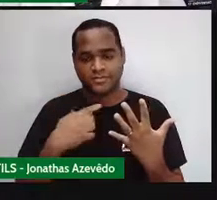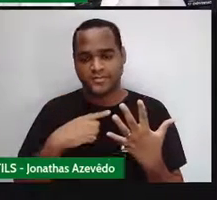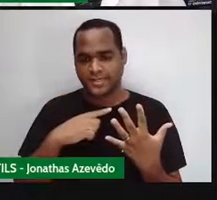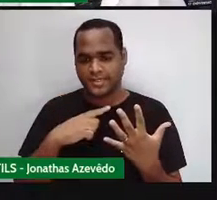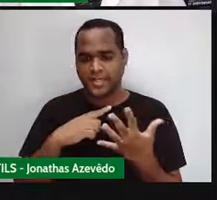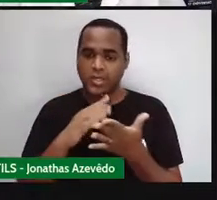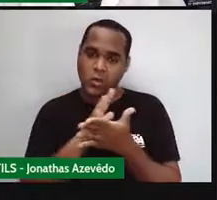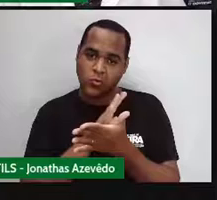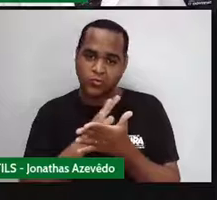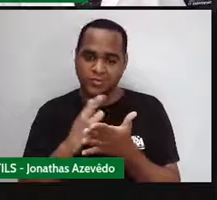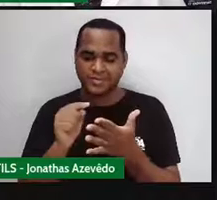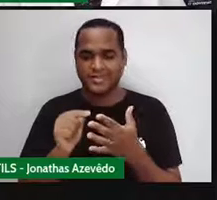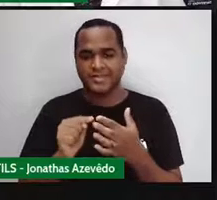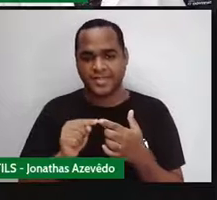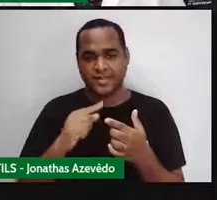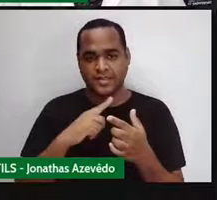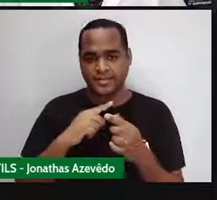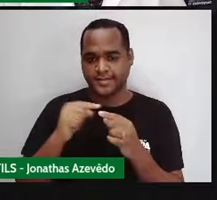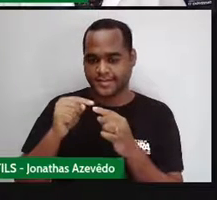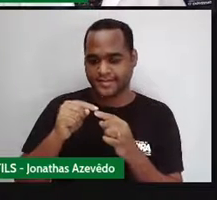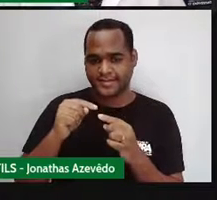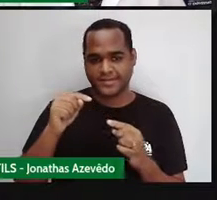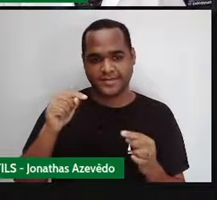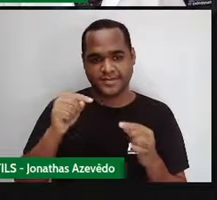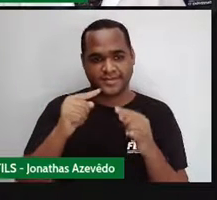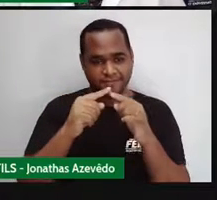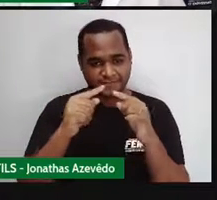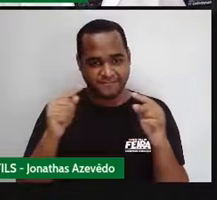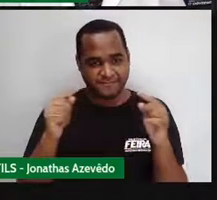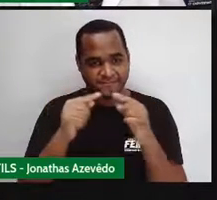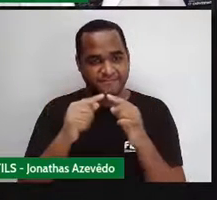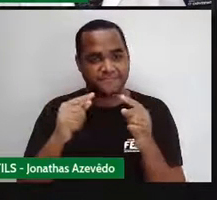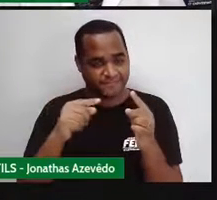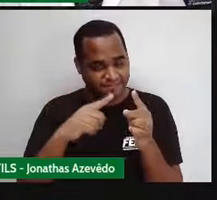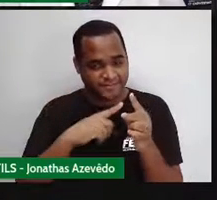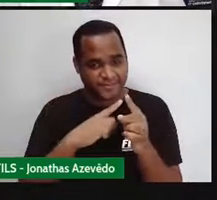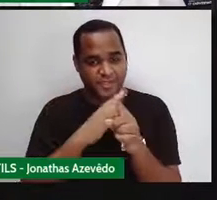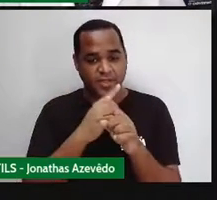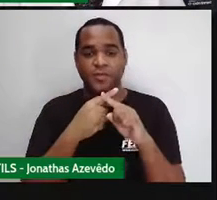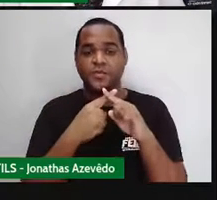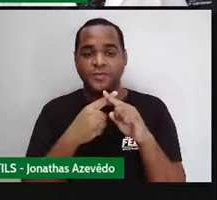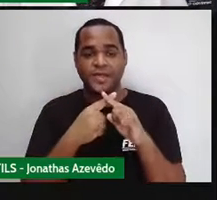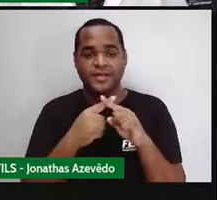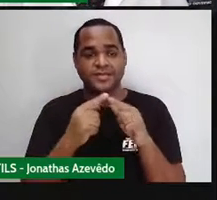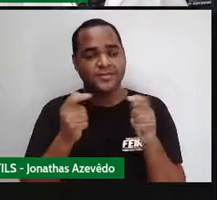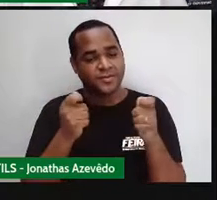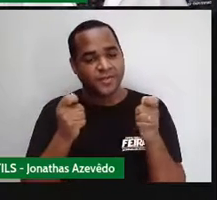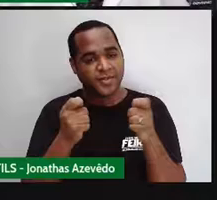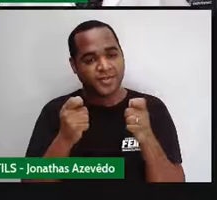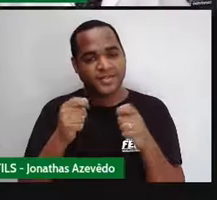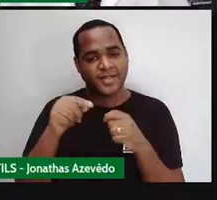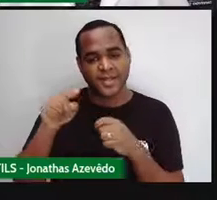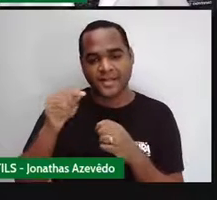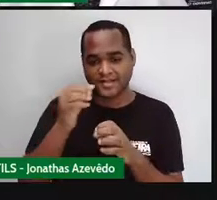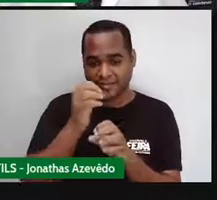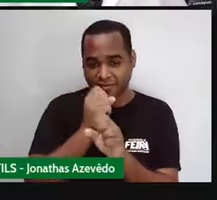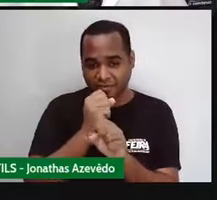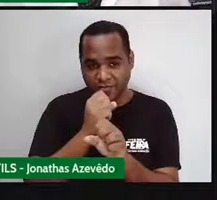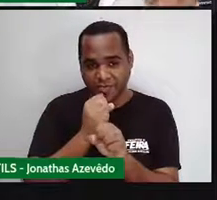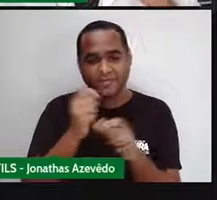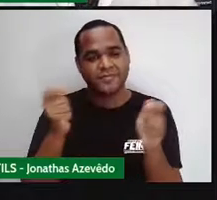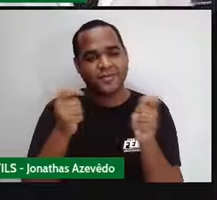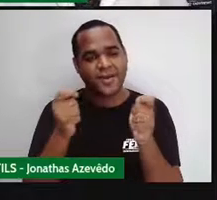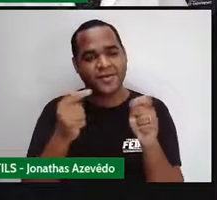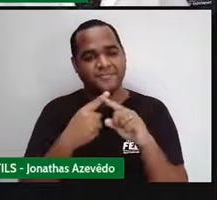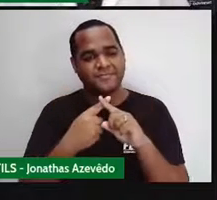medidas das diagonais. Ou seja, multiplicar as medidas das diagonais. Então, vamos